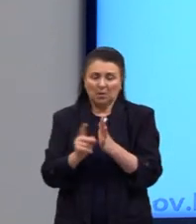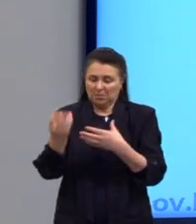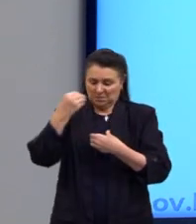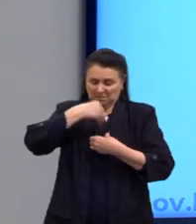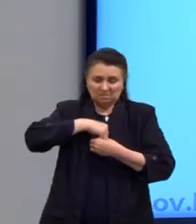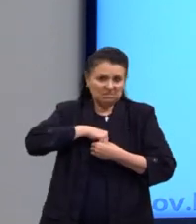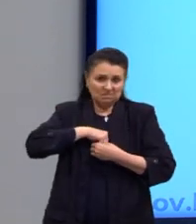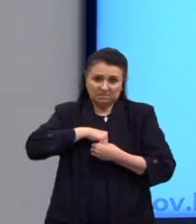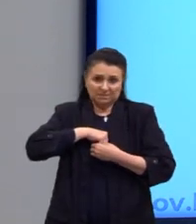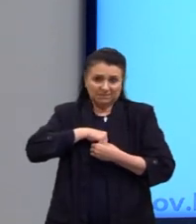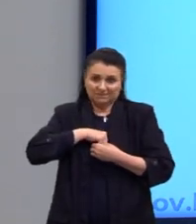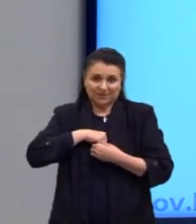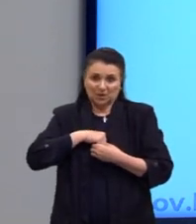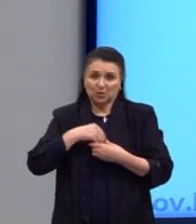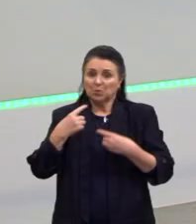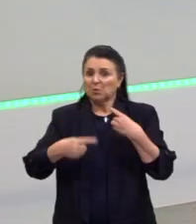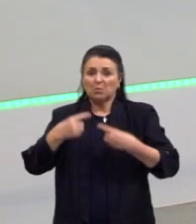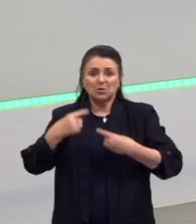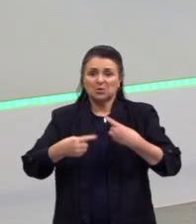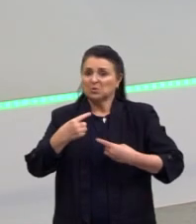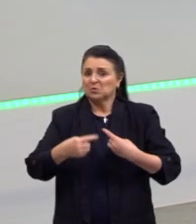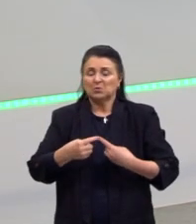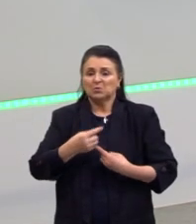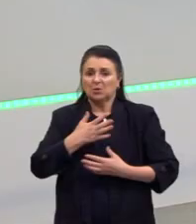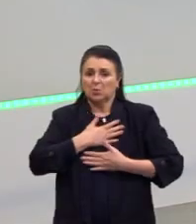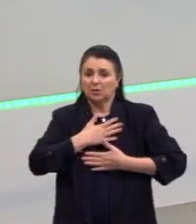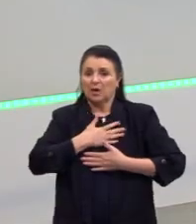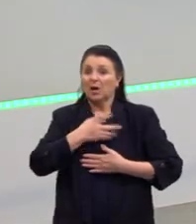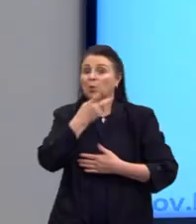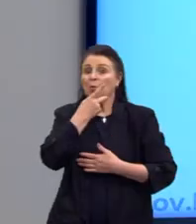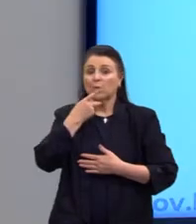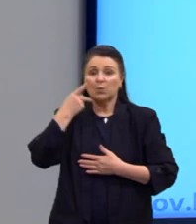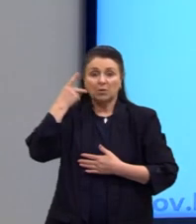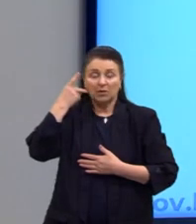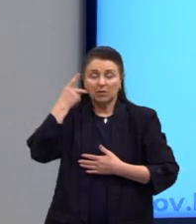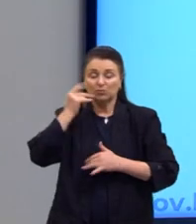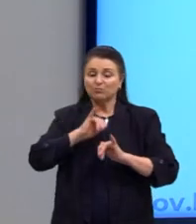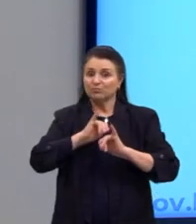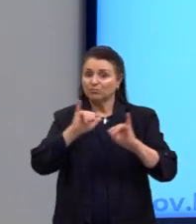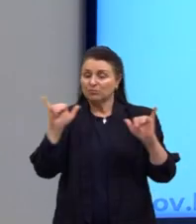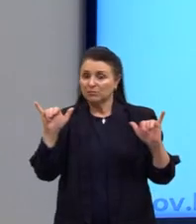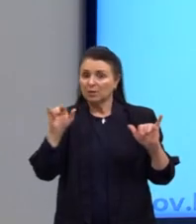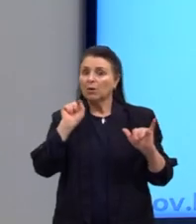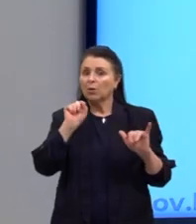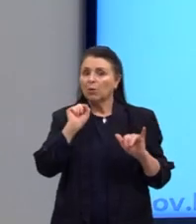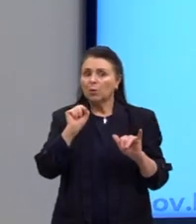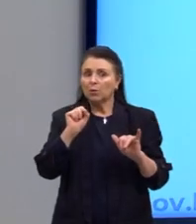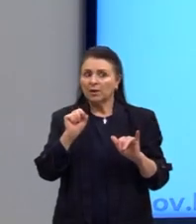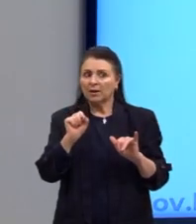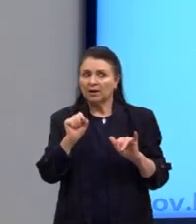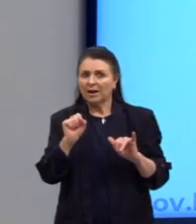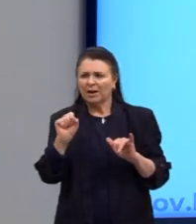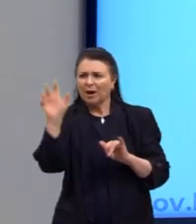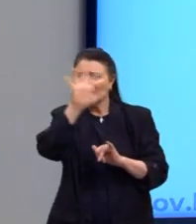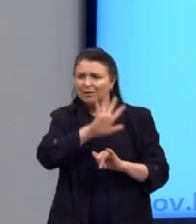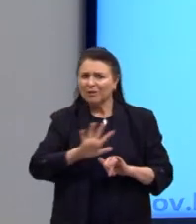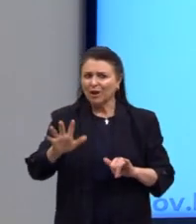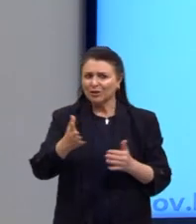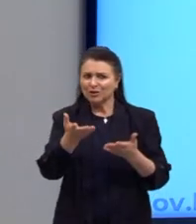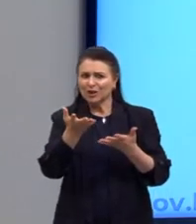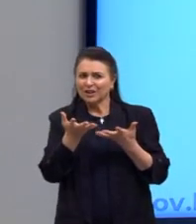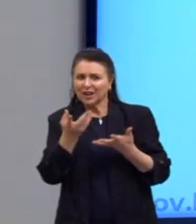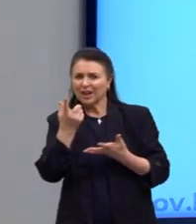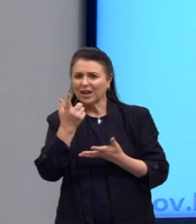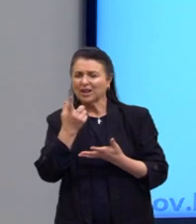muito a partir da sua subjetividade. Já o nosso amigo Kant vai dizer que aquilo que agrada universalmente, ainda que não